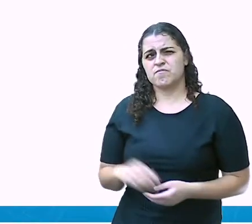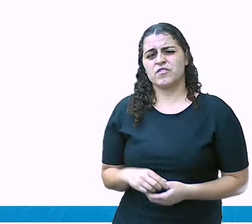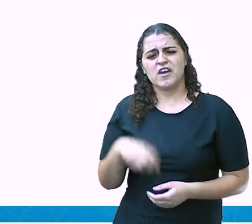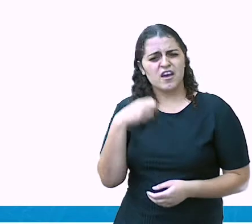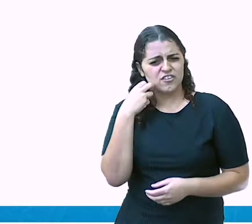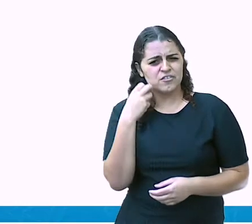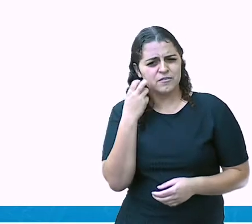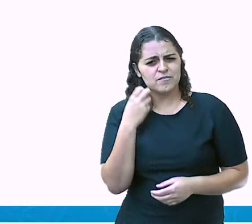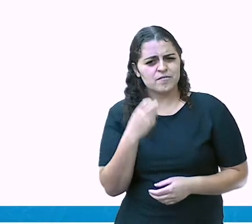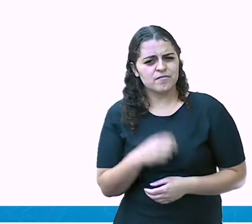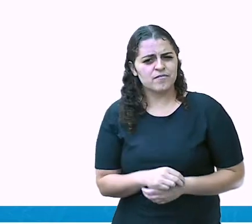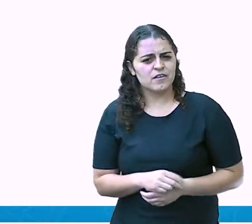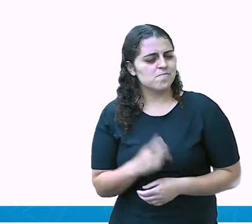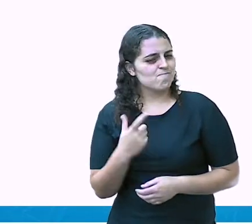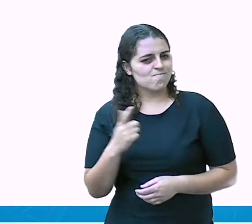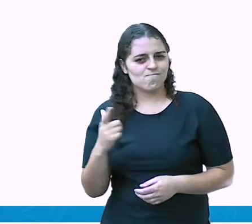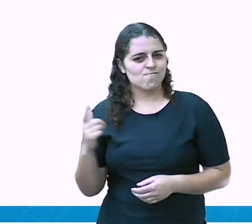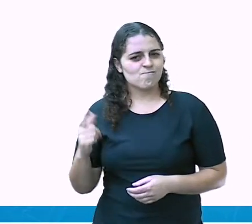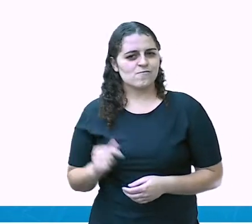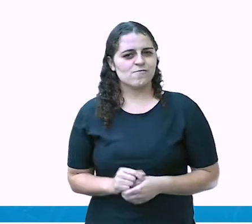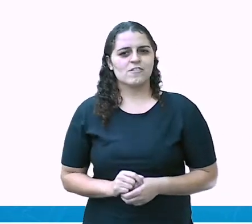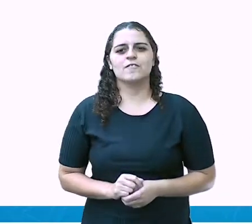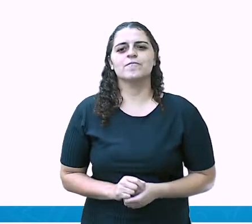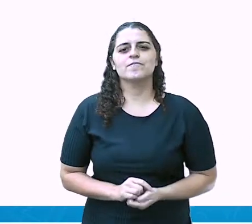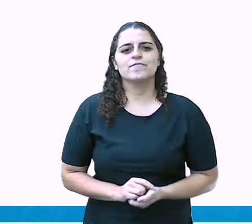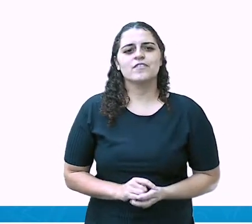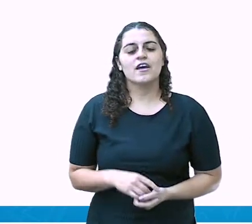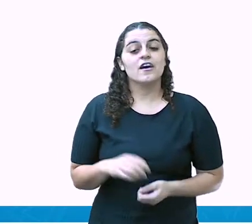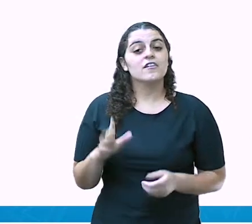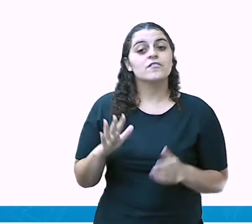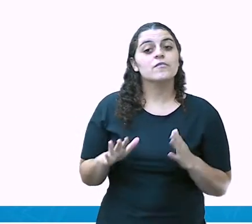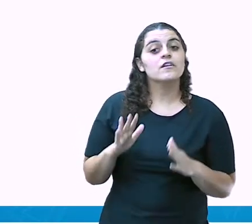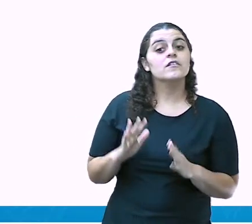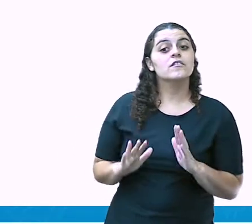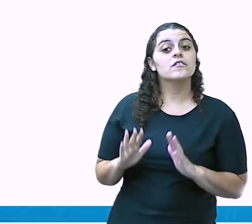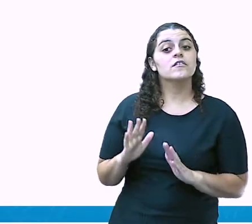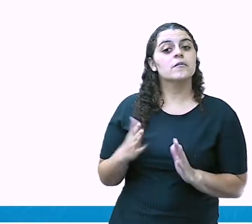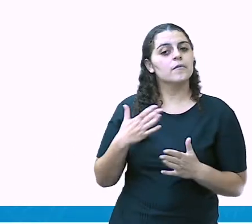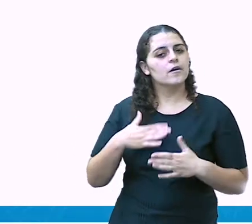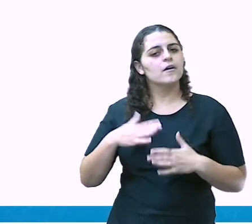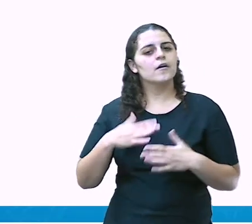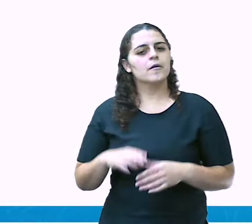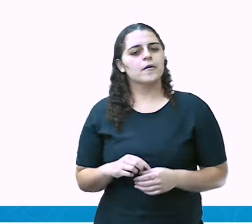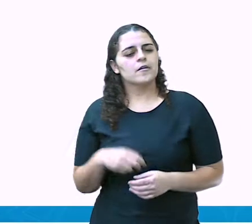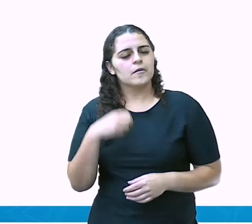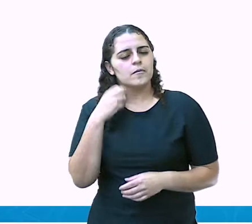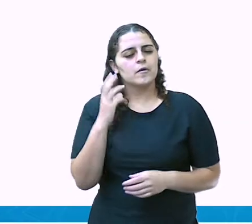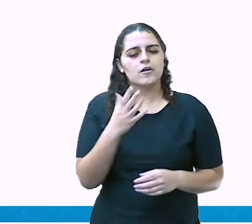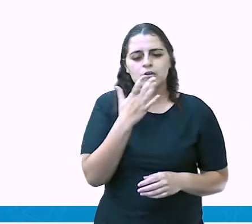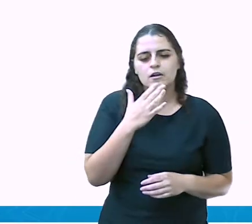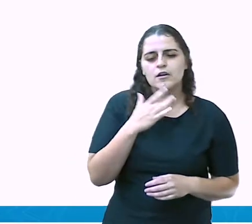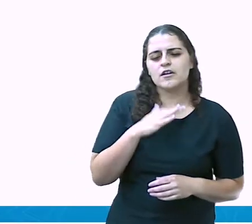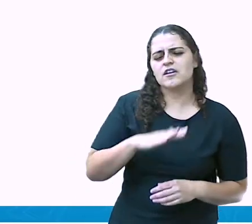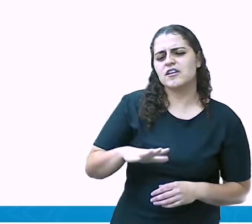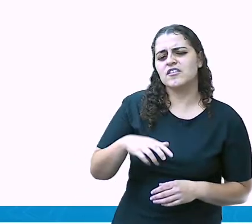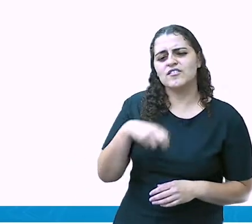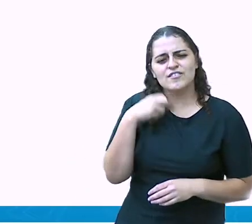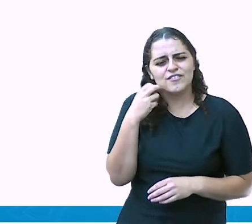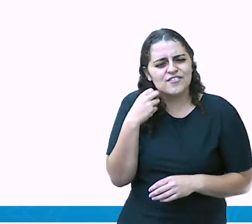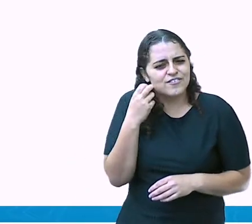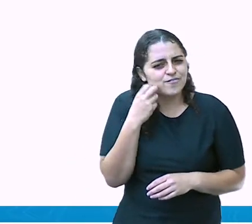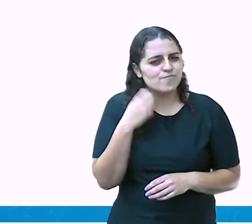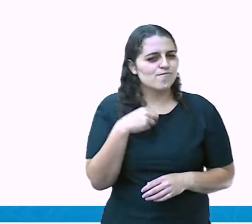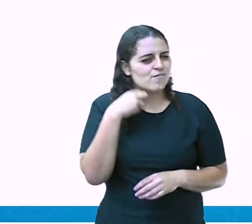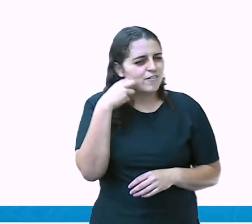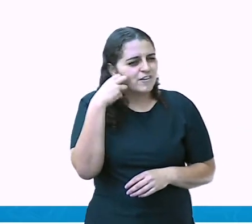timidez? Não. Não é uma timidez. Às vezes passa assim como uma criança tímida, né? Ah, ela